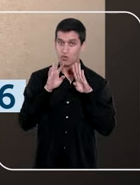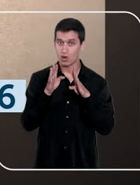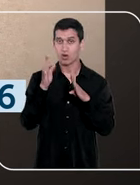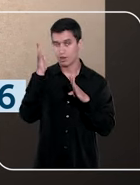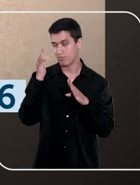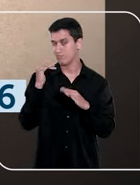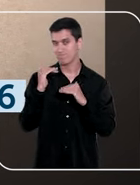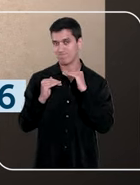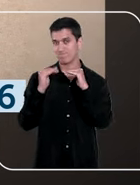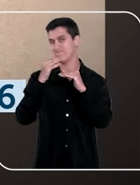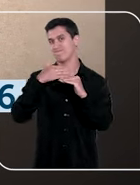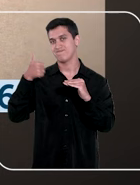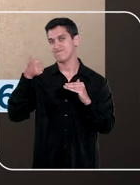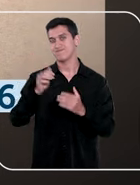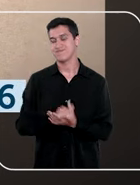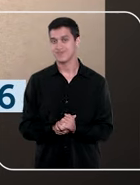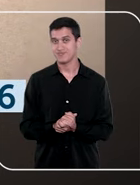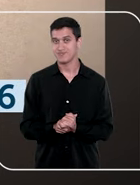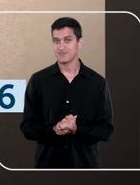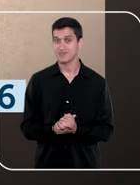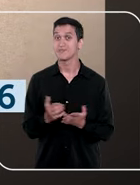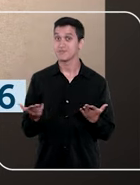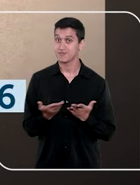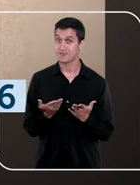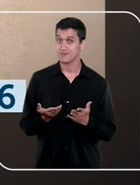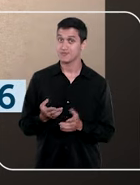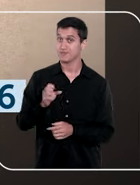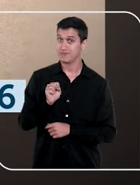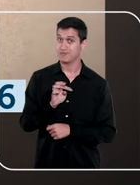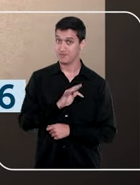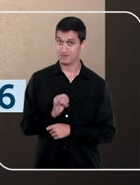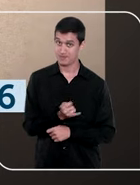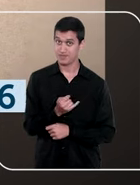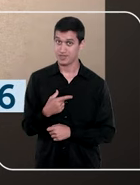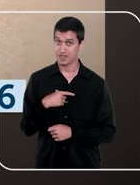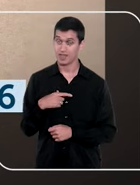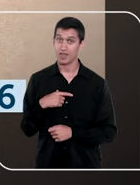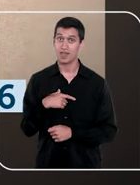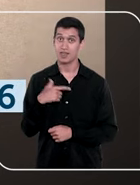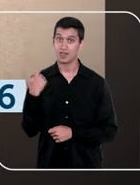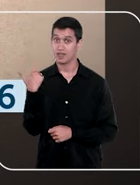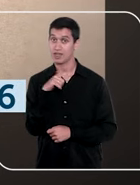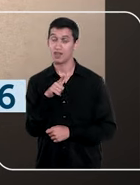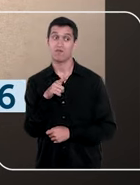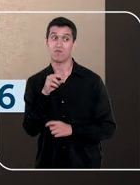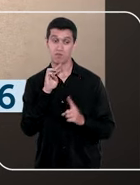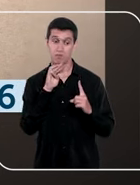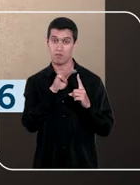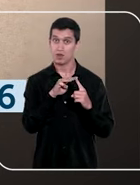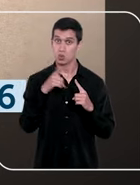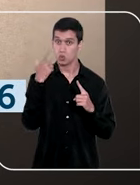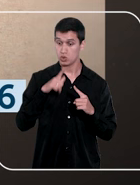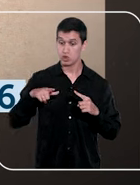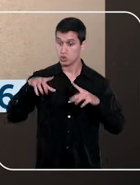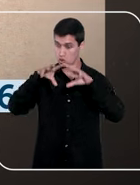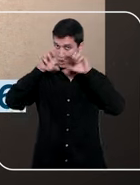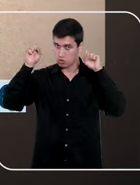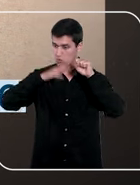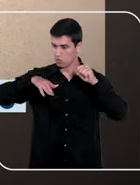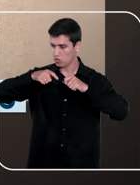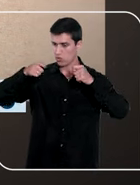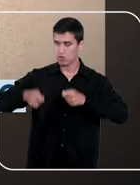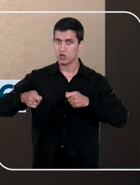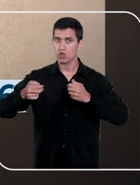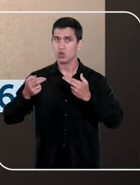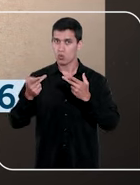amanhã cada vez melhor. Agora, o STJ busca atingir sua visão, consolidar o tribunal com